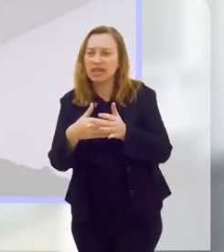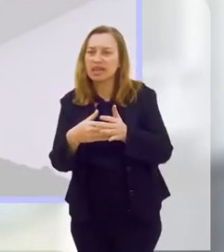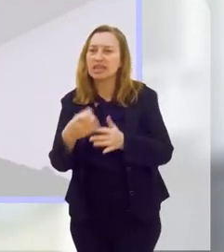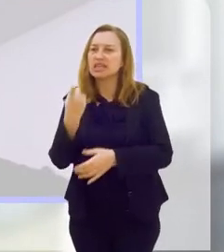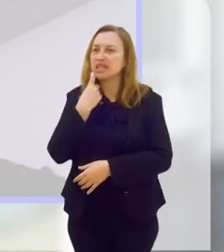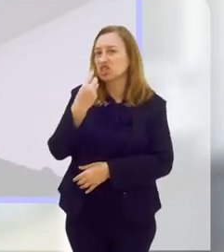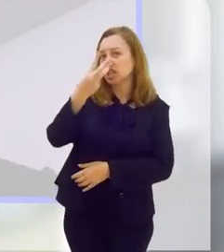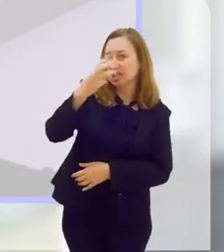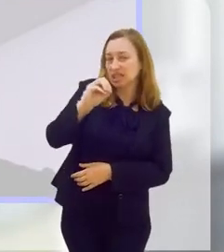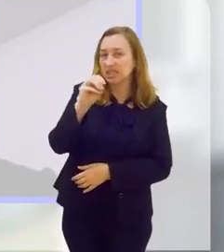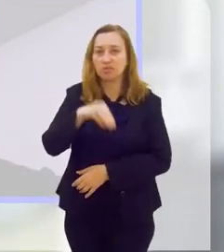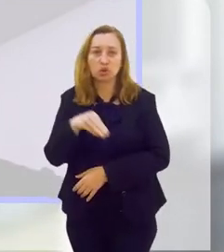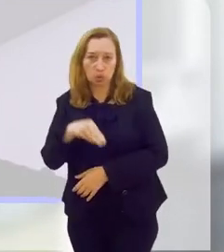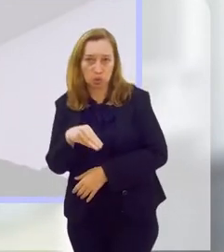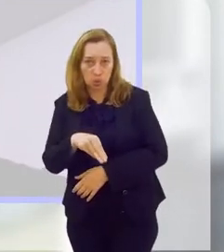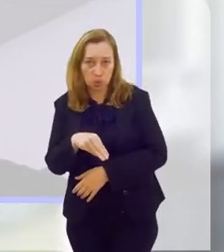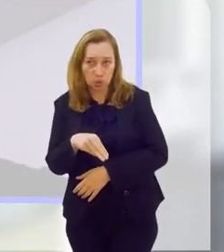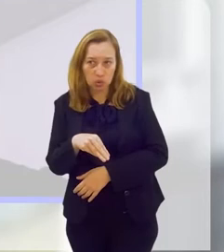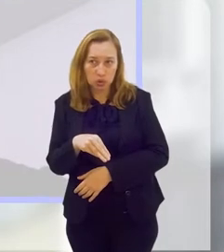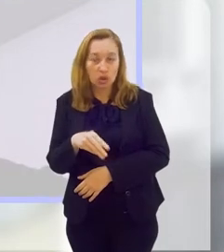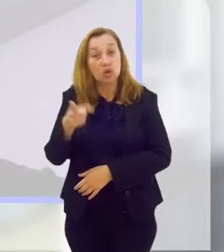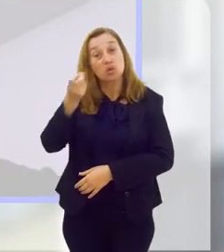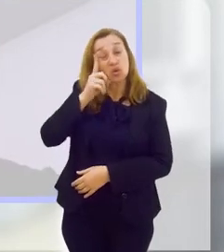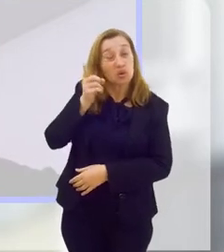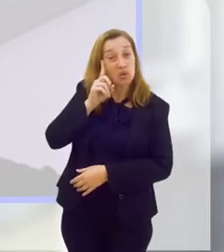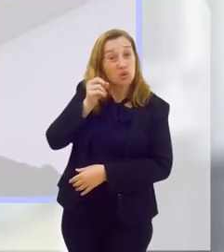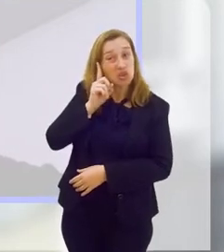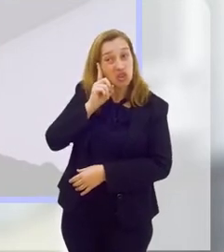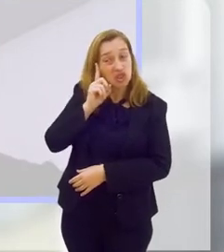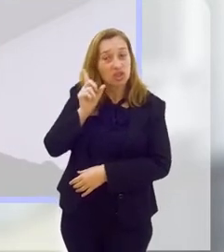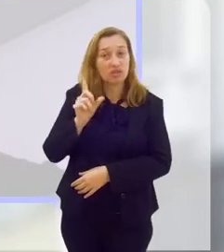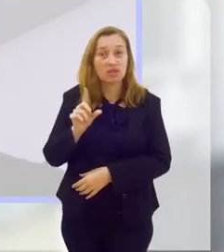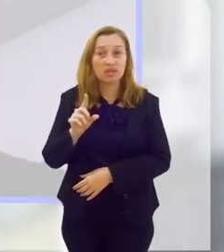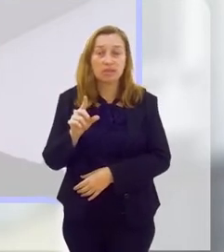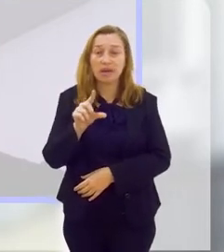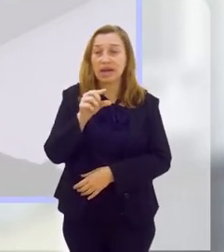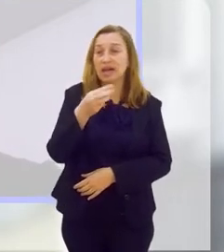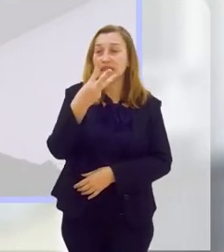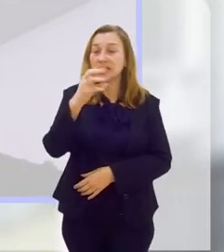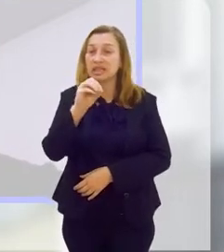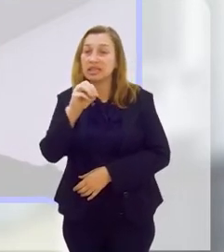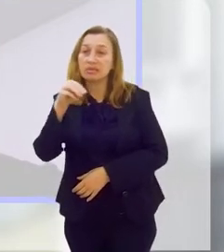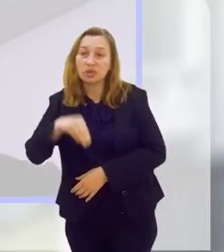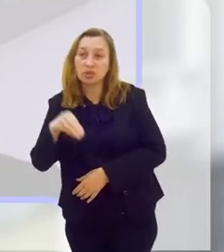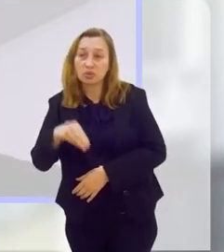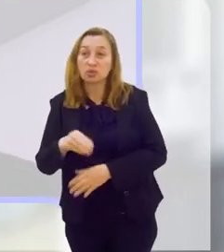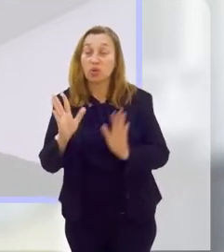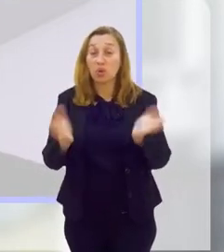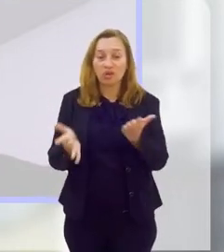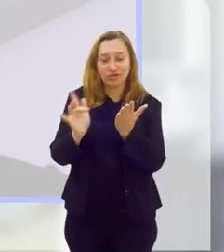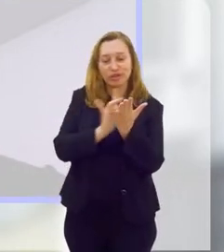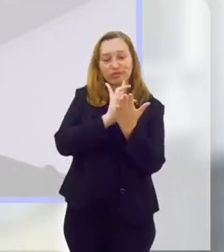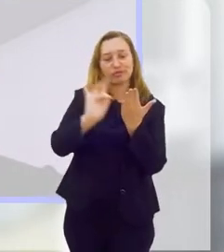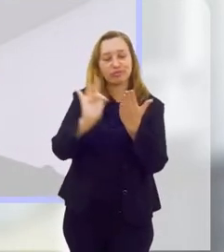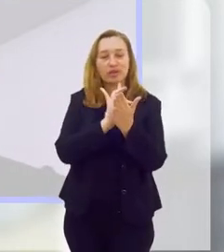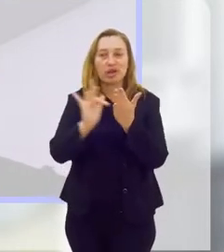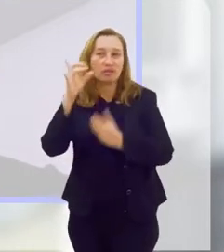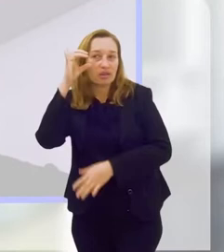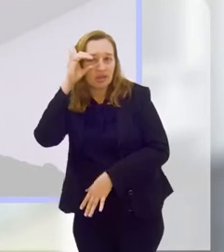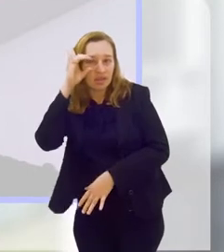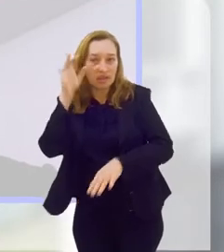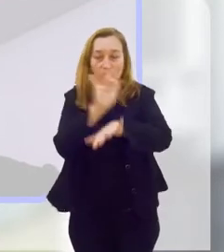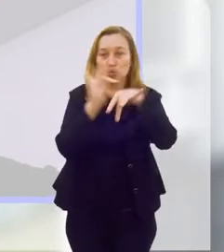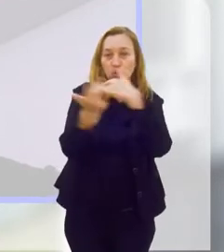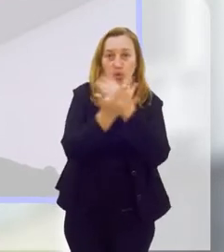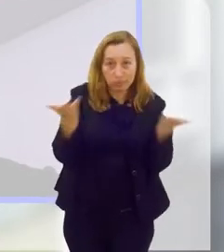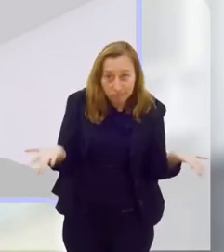30 minutos diário, sabe? 30 minutos diário. Hoje, a pessoa fica no Instagram, por exemplo. Fica